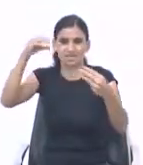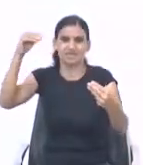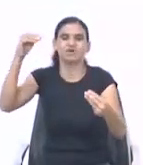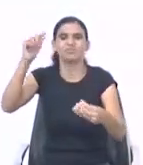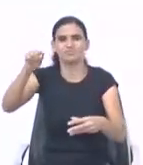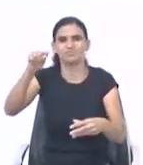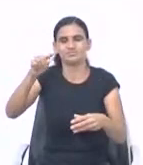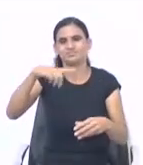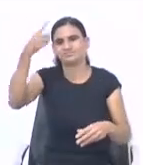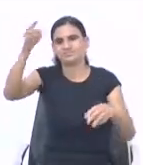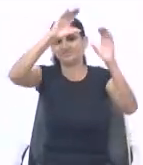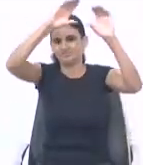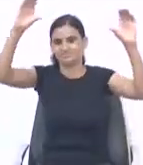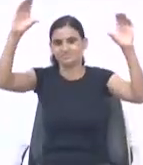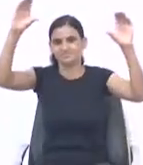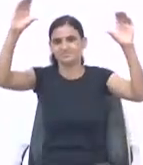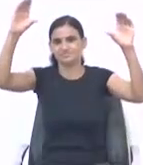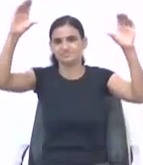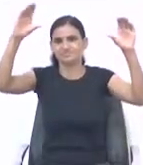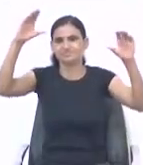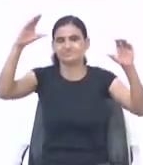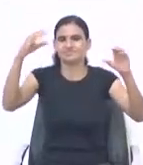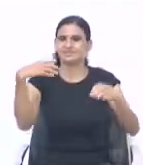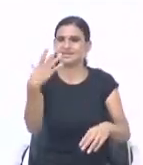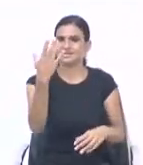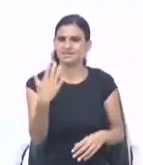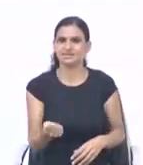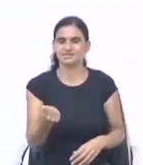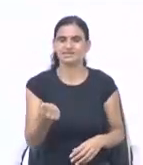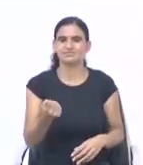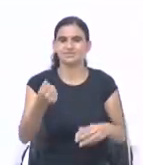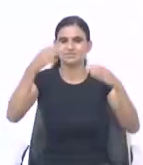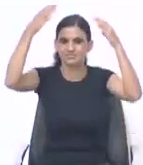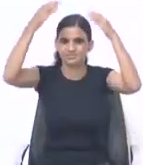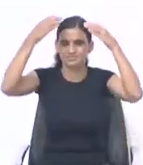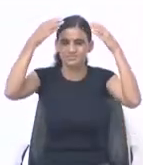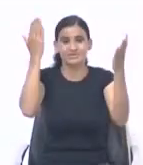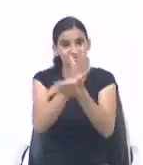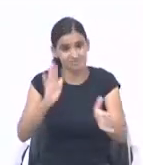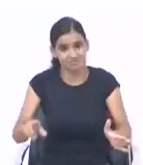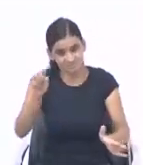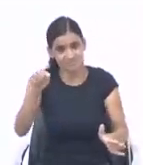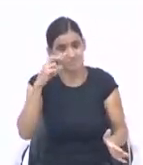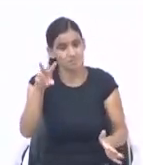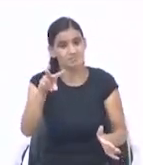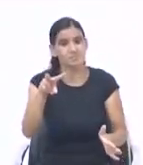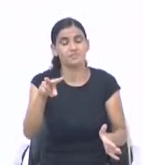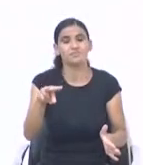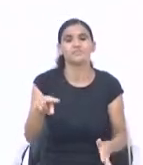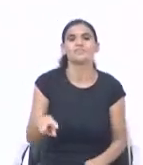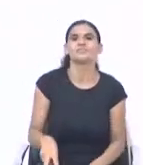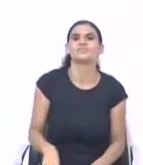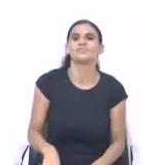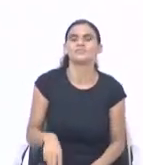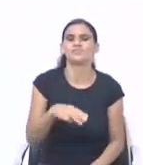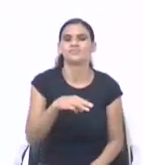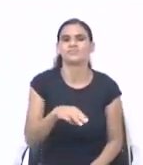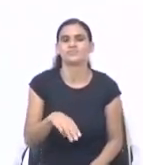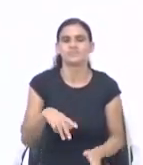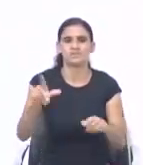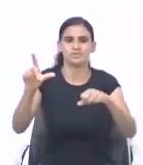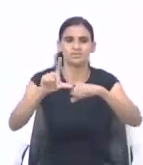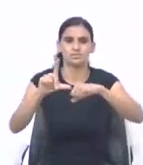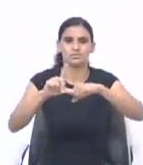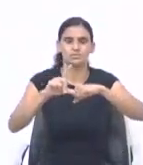Aleluia. Deus fará com que nós recebamos. Onde está escrito isso? E eu encerro aqui. Vamos orar agora. Está escrito em Lucas